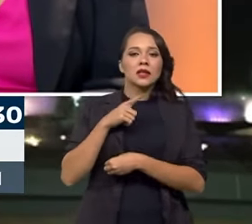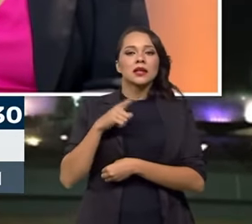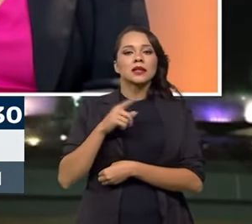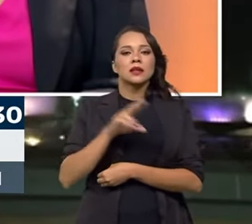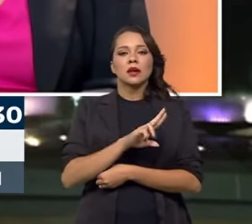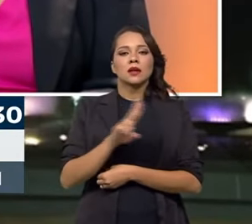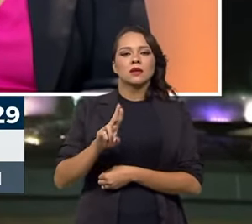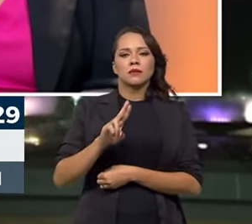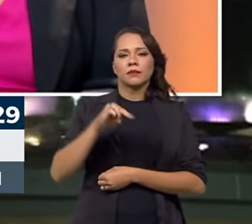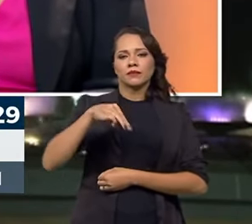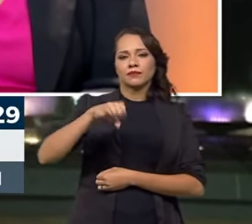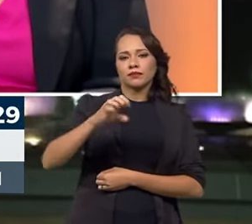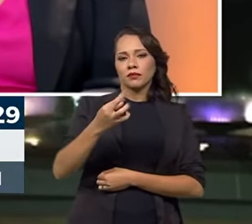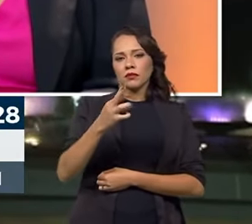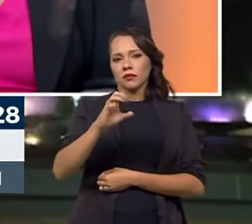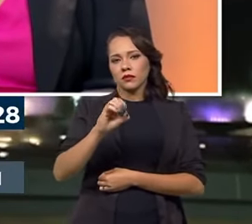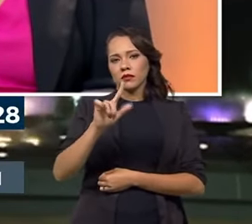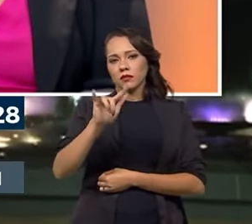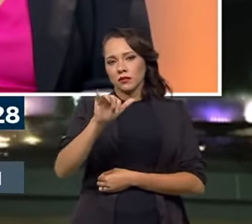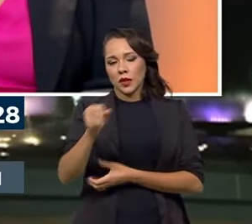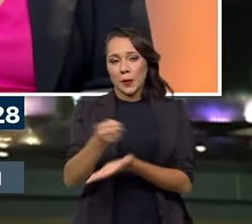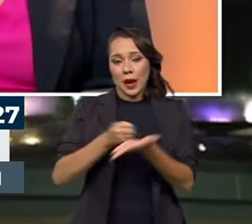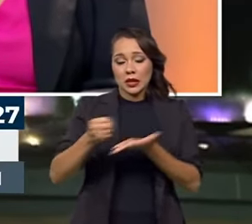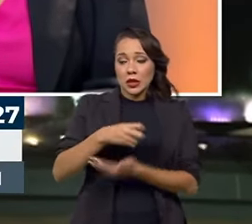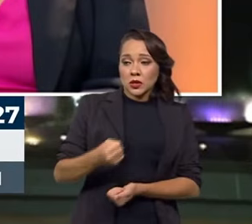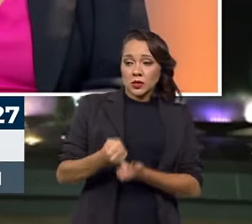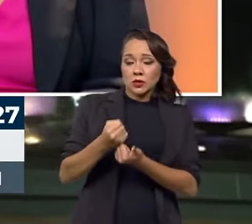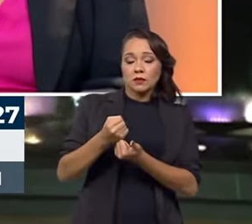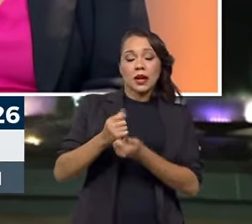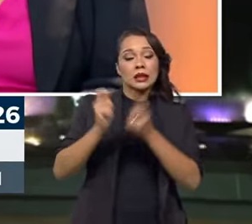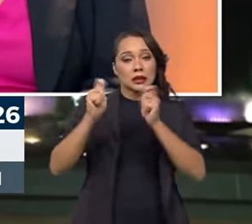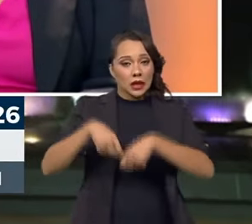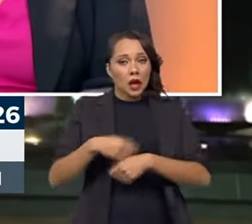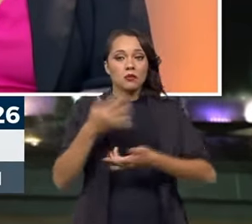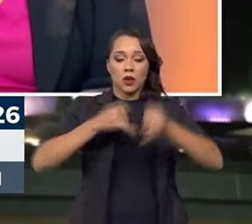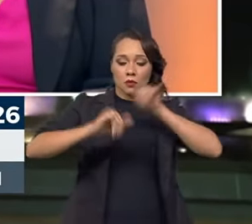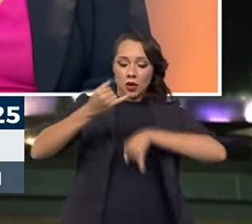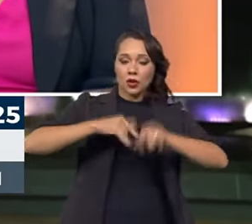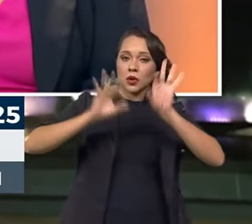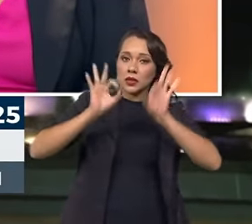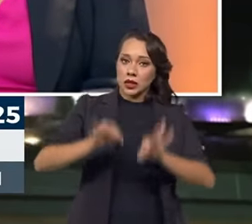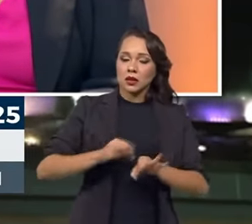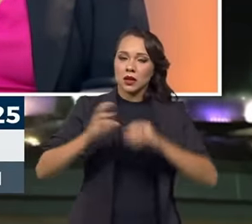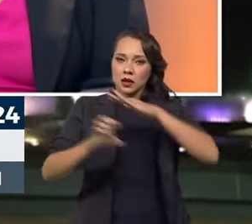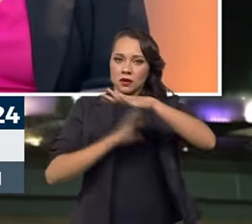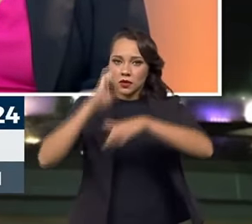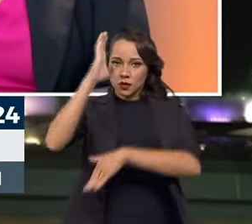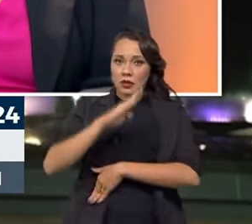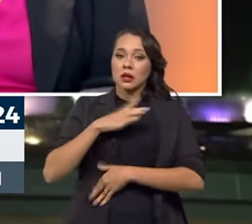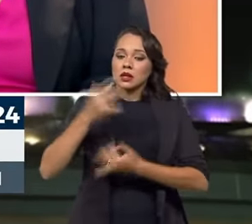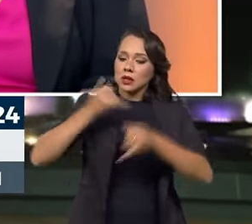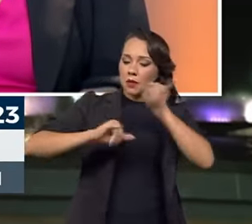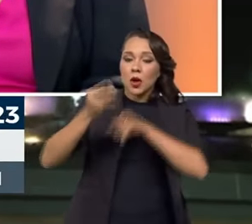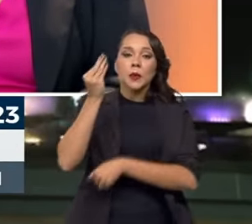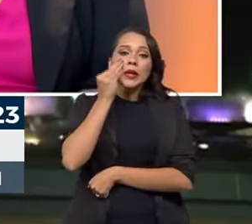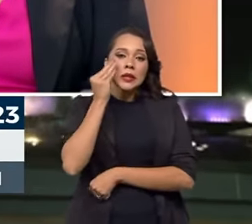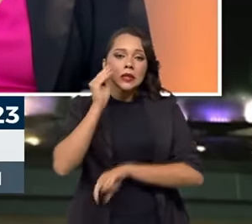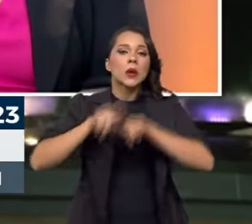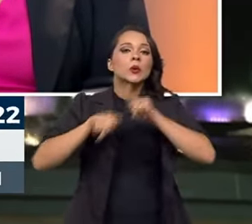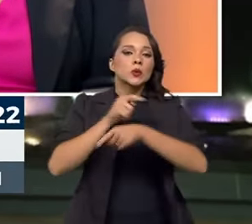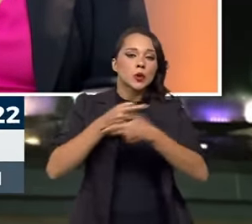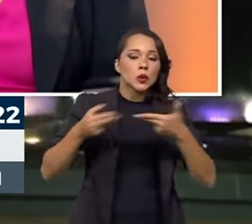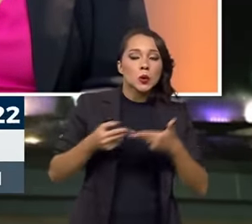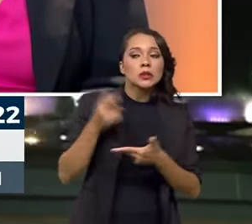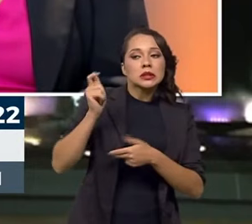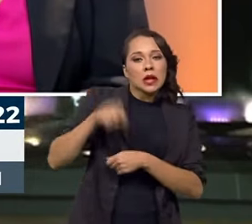metrologia básica para dar sustentação para o laboratório funcionar e as empresas brasileiras têm esse laboratório para testar os produtos e